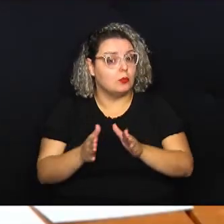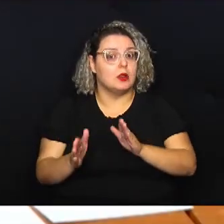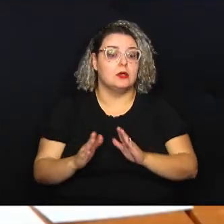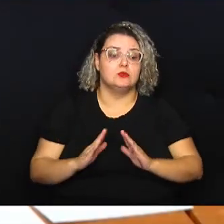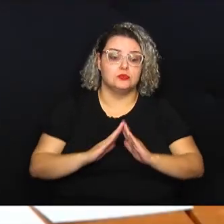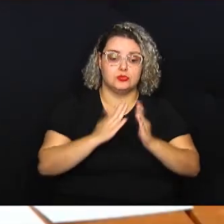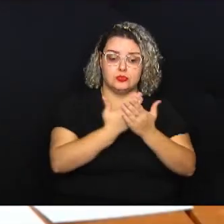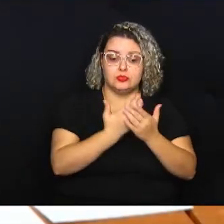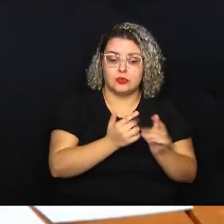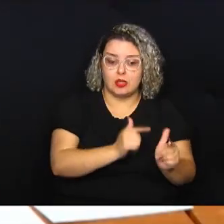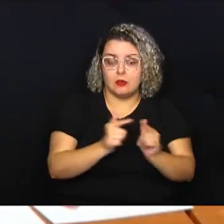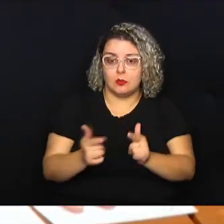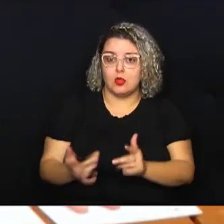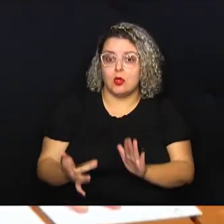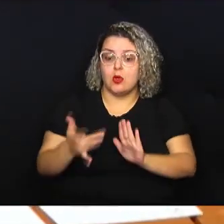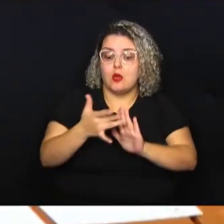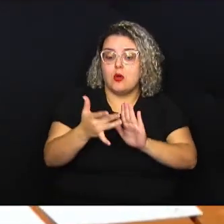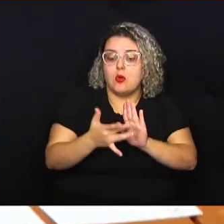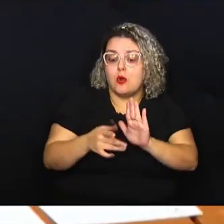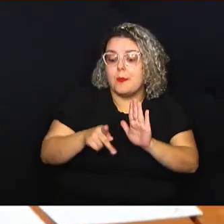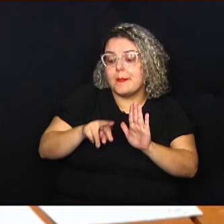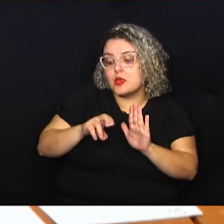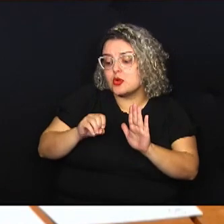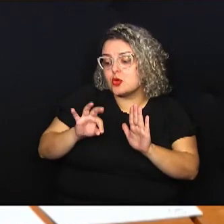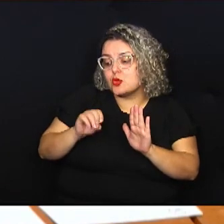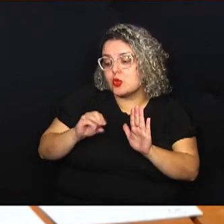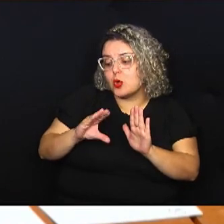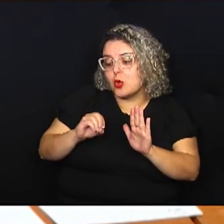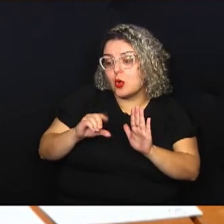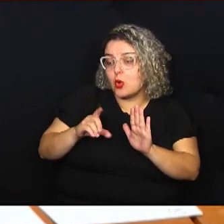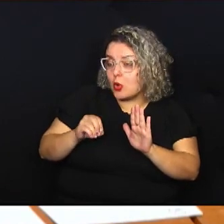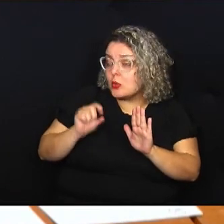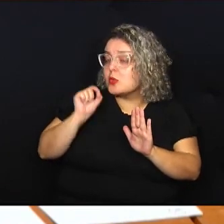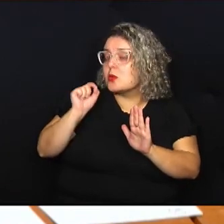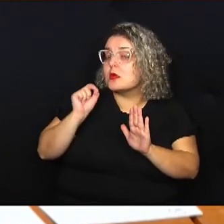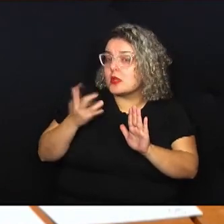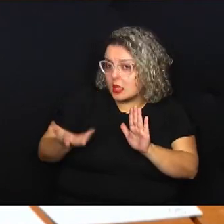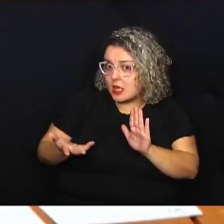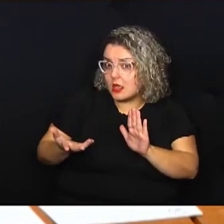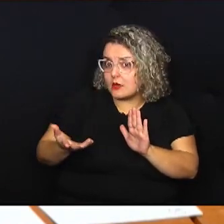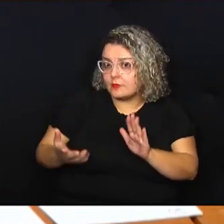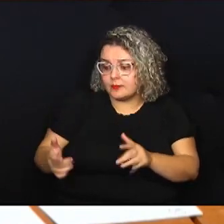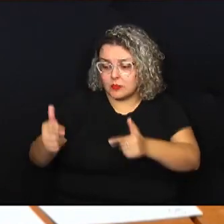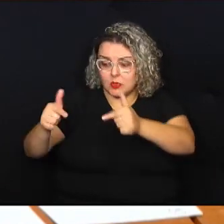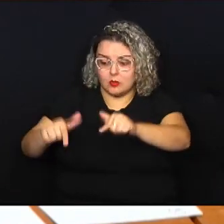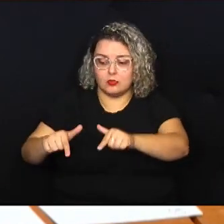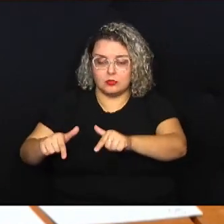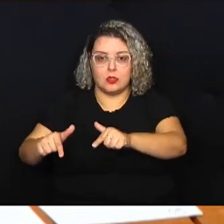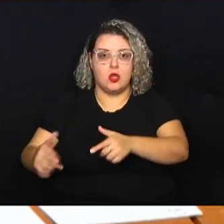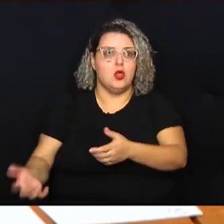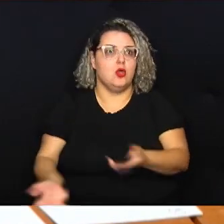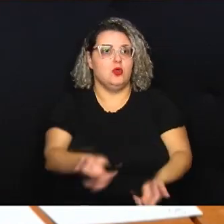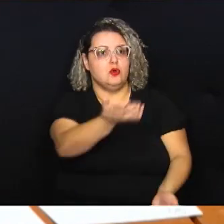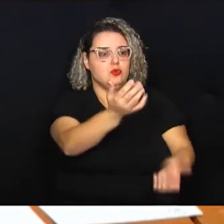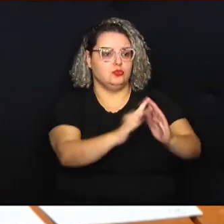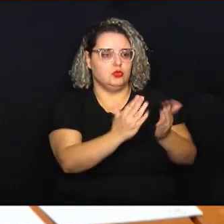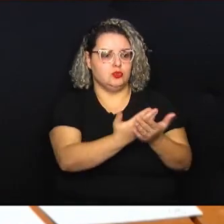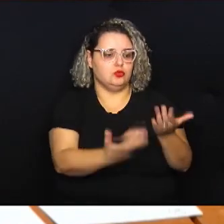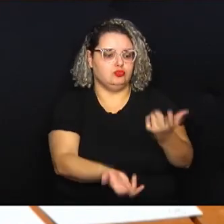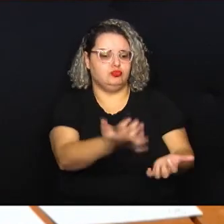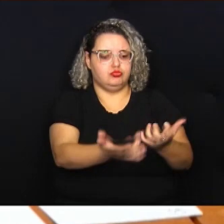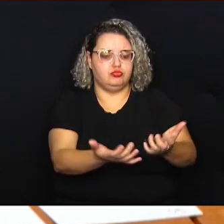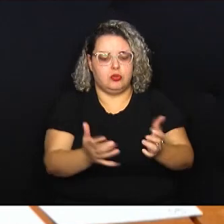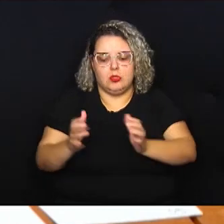o protocolo nada mais é, nasceu com a ideia de você, por exemplo, ter uma brigada de incêndio numa escola, num